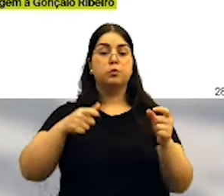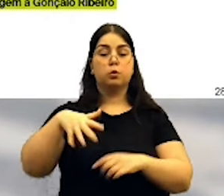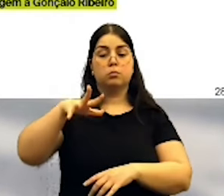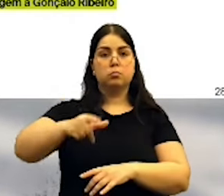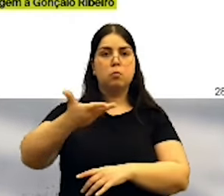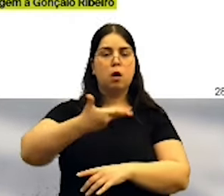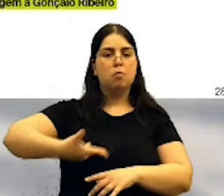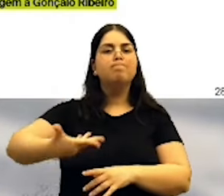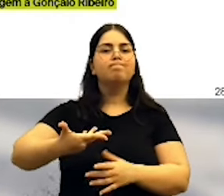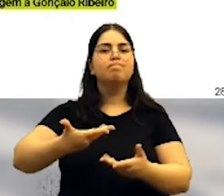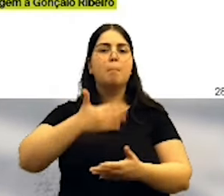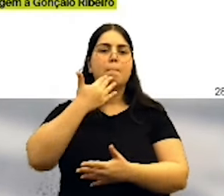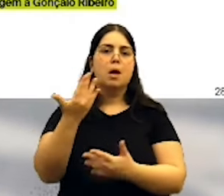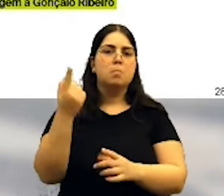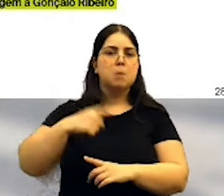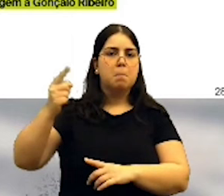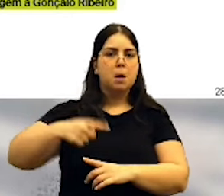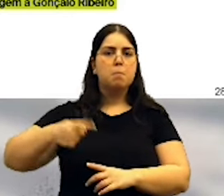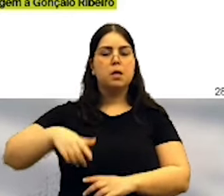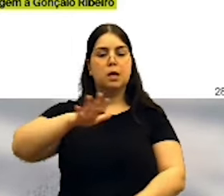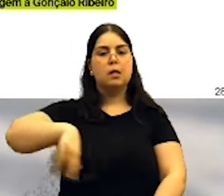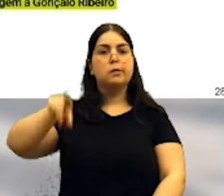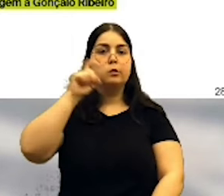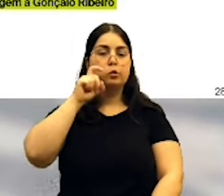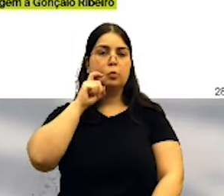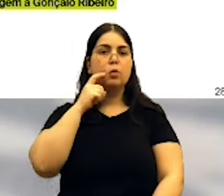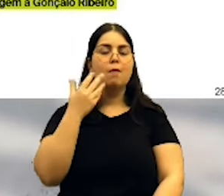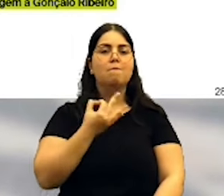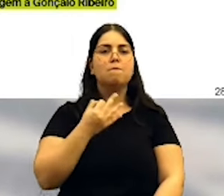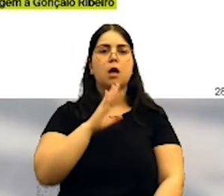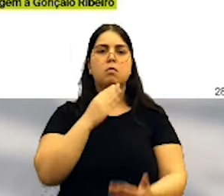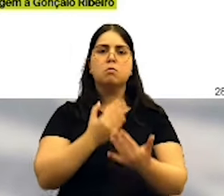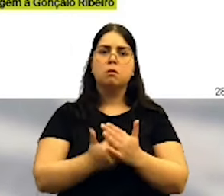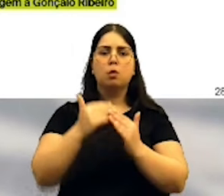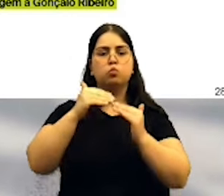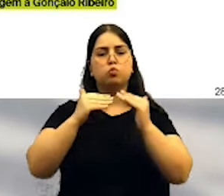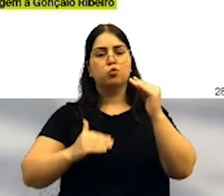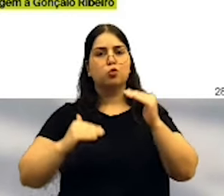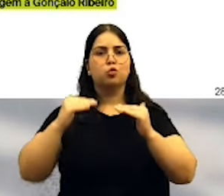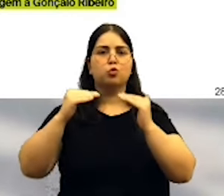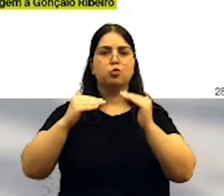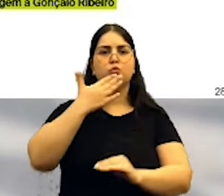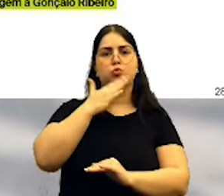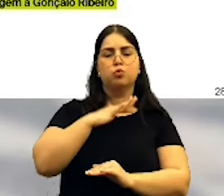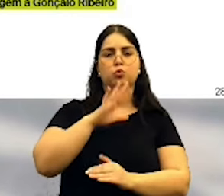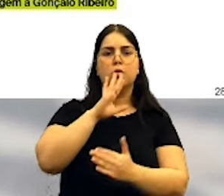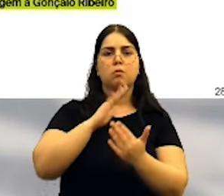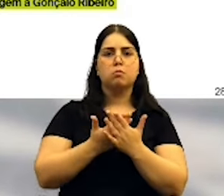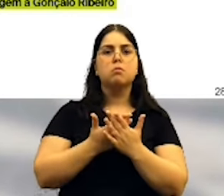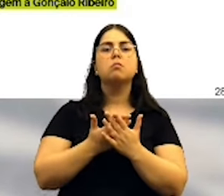a promoção de zonas de coexistência seguras, de um equilíbrio entre diferentes usos e modos de deslocação no espaço público,